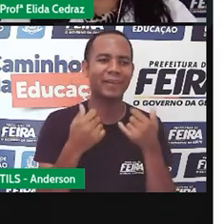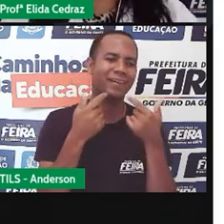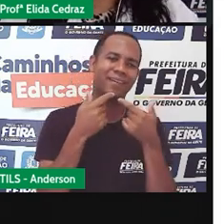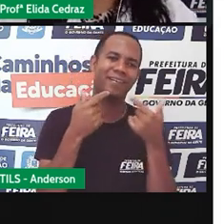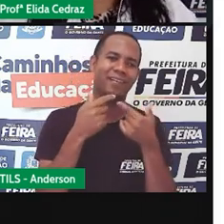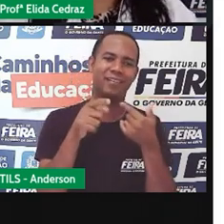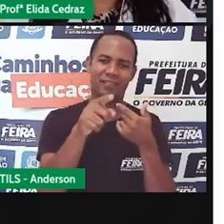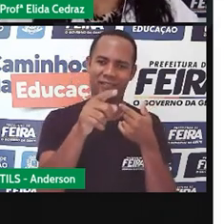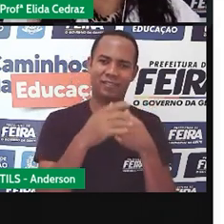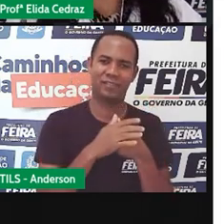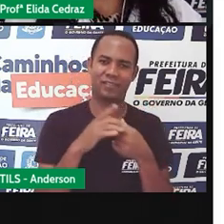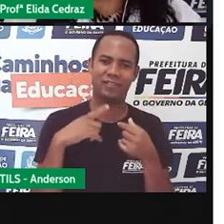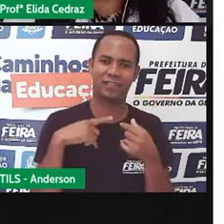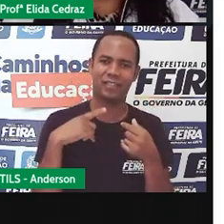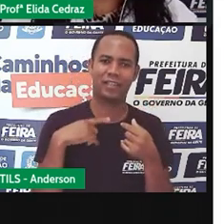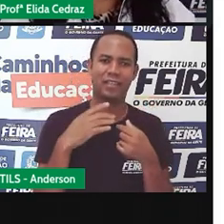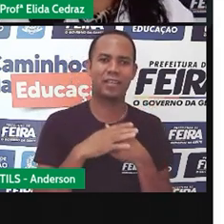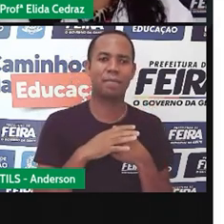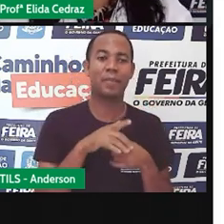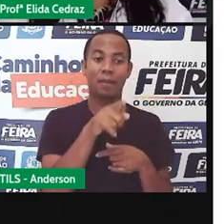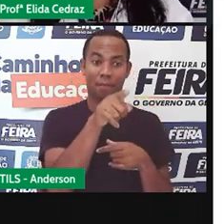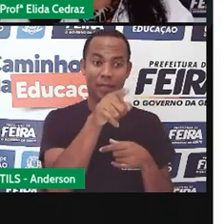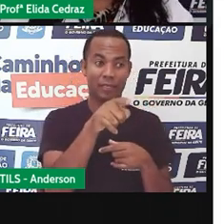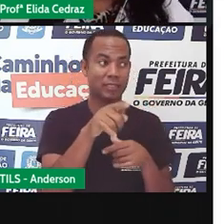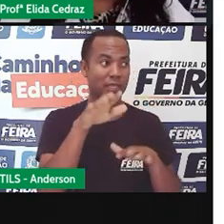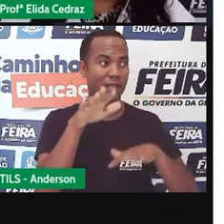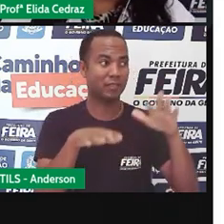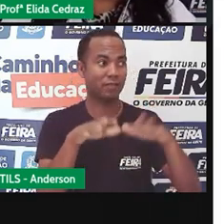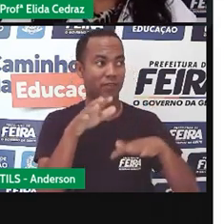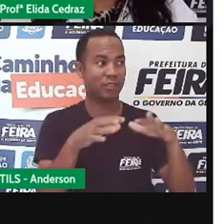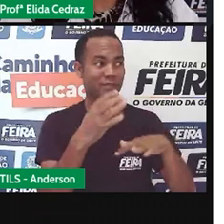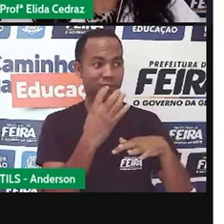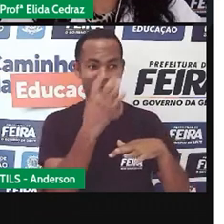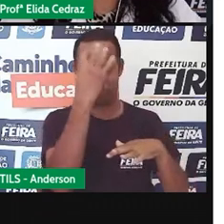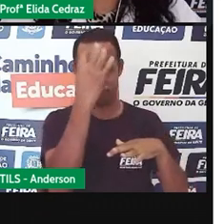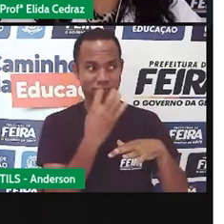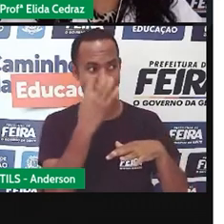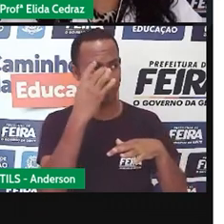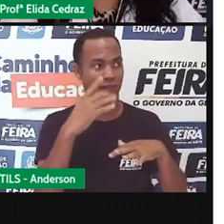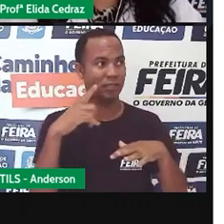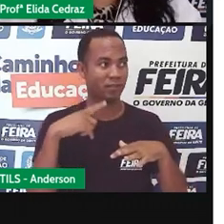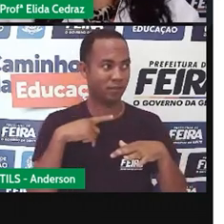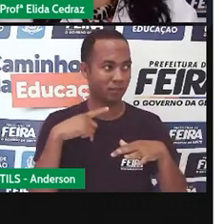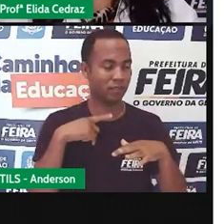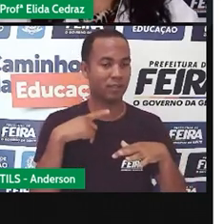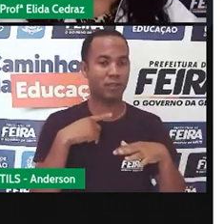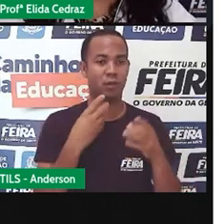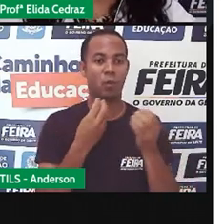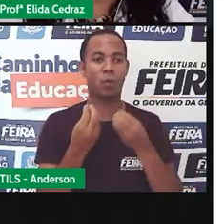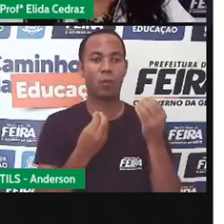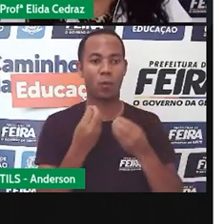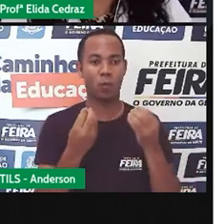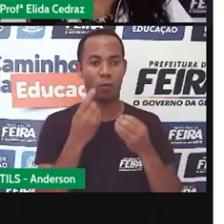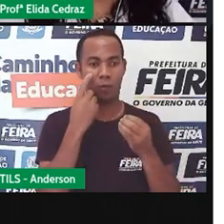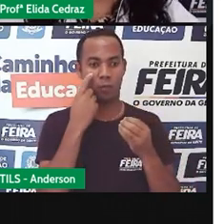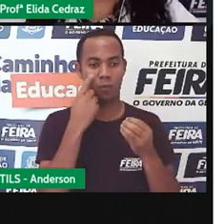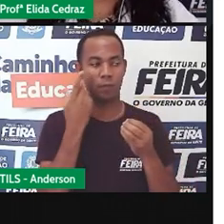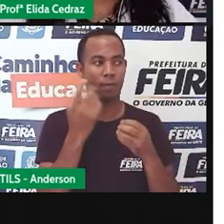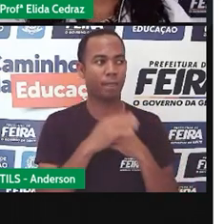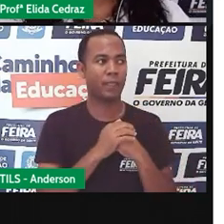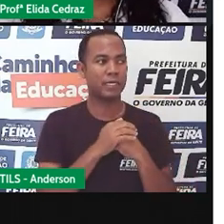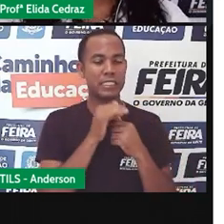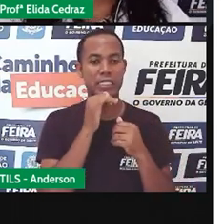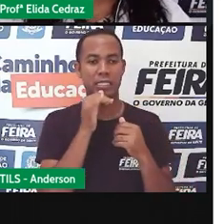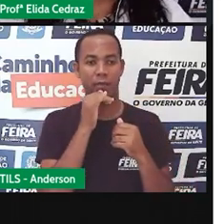forma de fazer uma denúncia, uma crítica, uma constatação. Passar